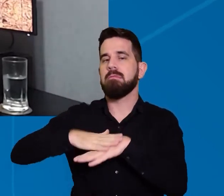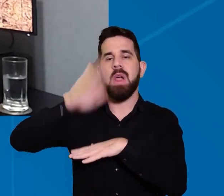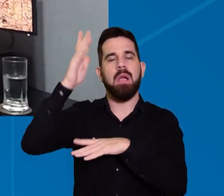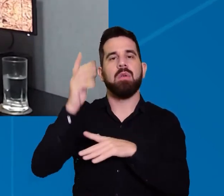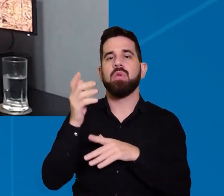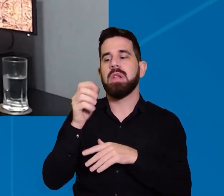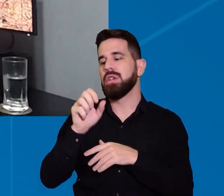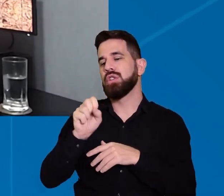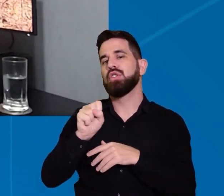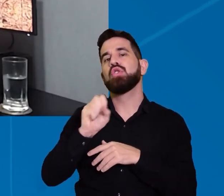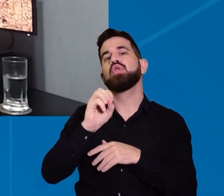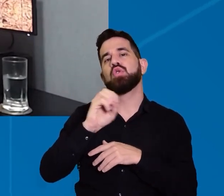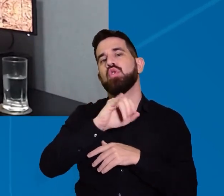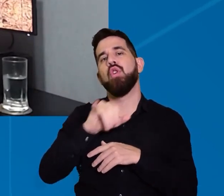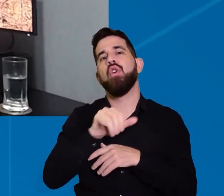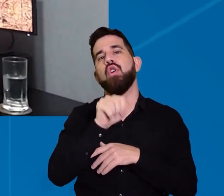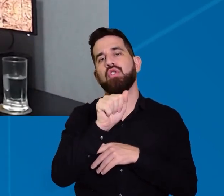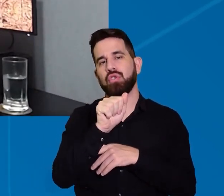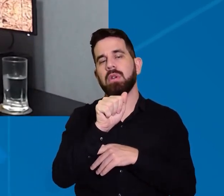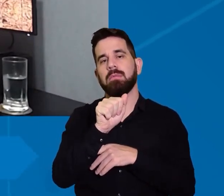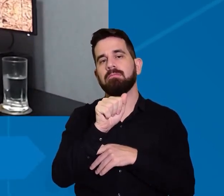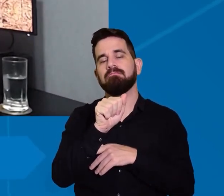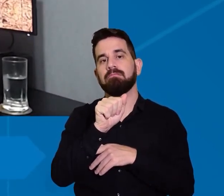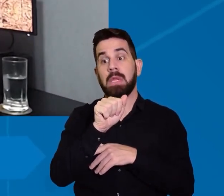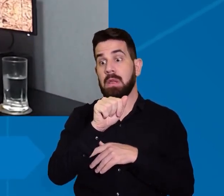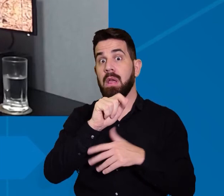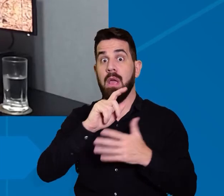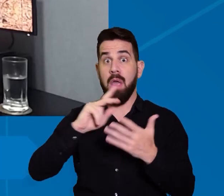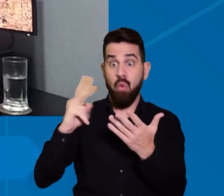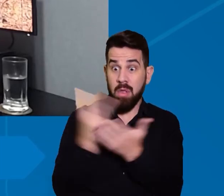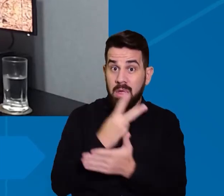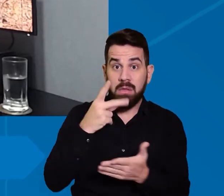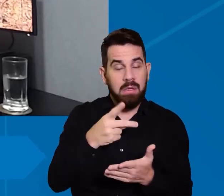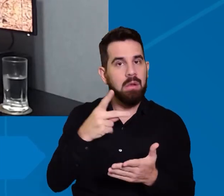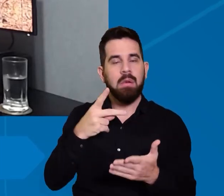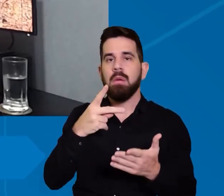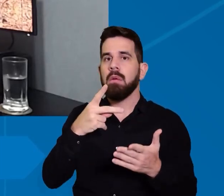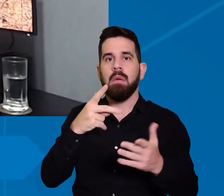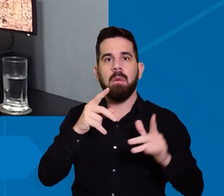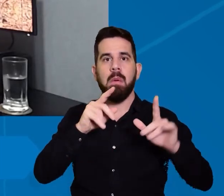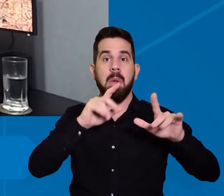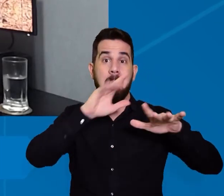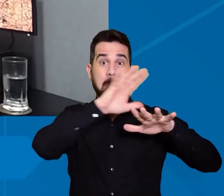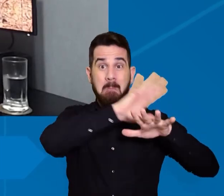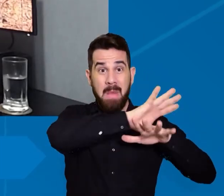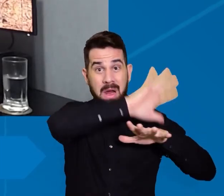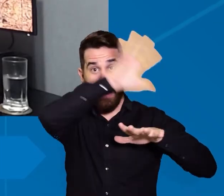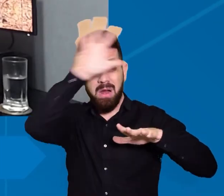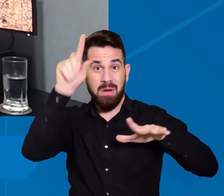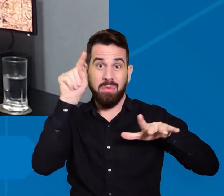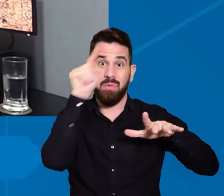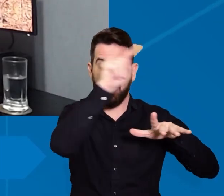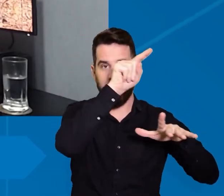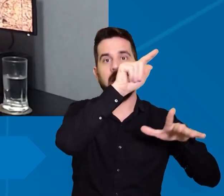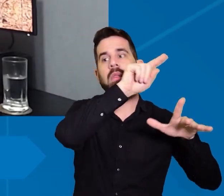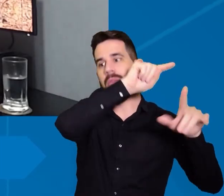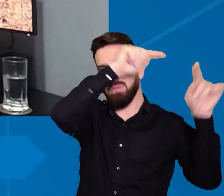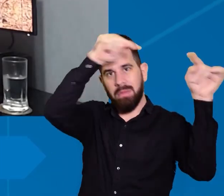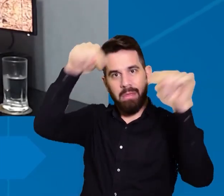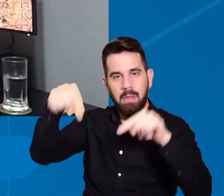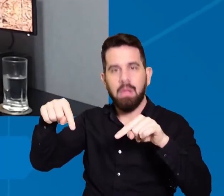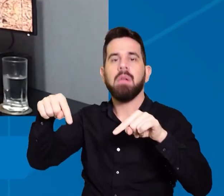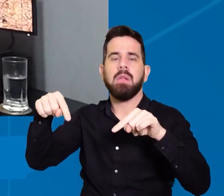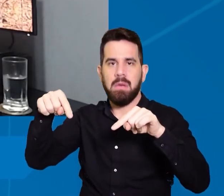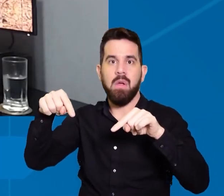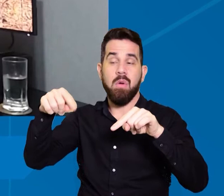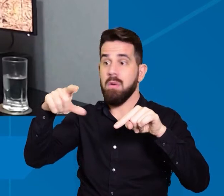pararam de comprar soja de áreas desmatadas na Amazônia então houve digamos um deslocamento ali do desmatamento principalmente para áreas de expansão